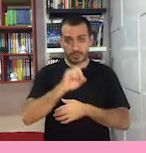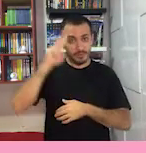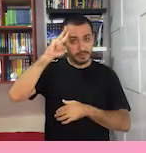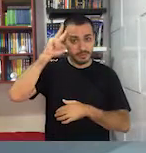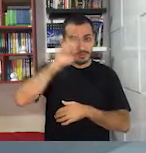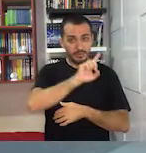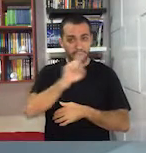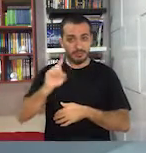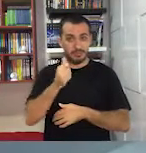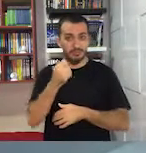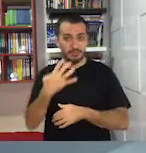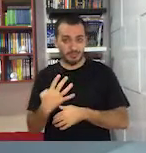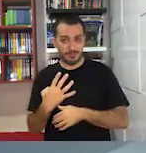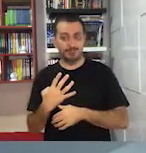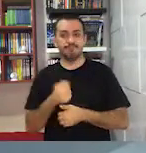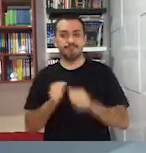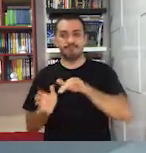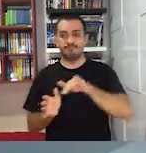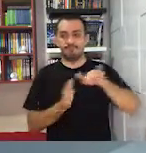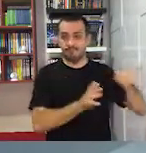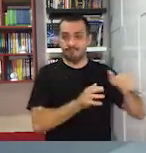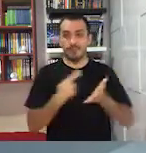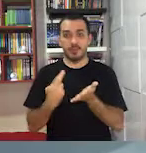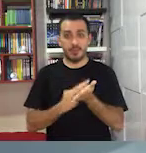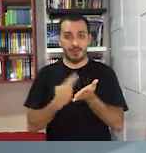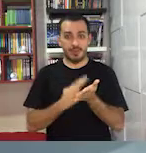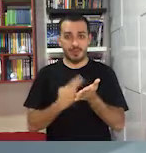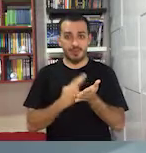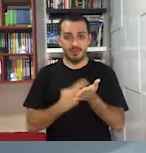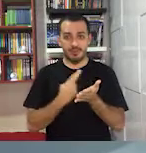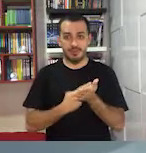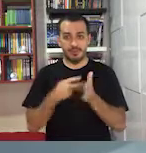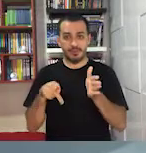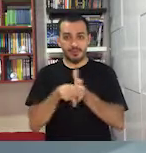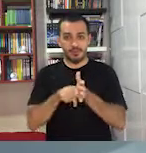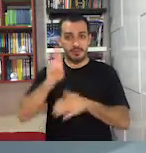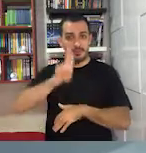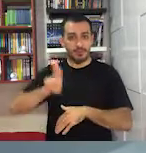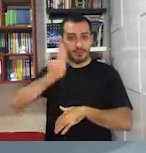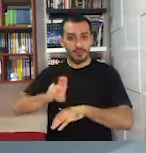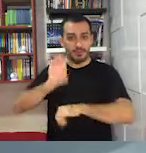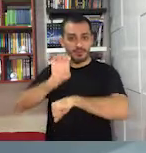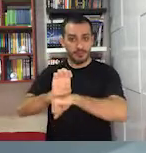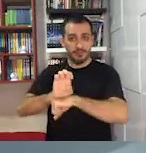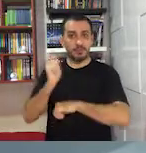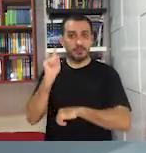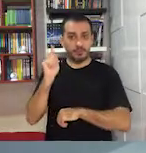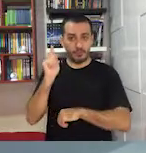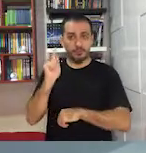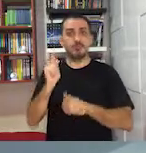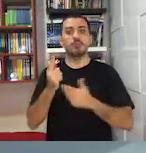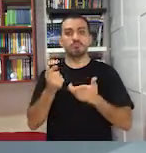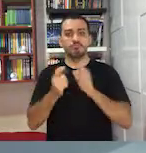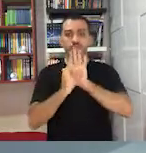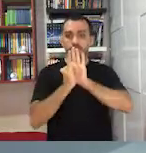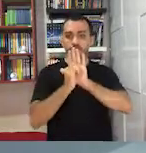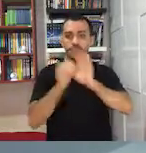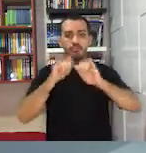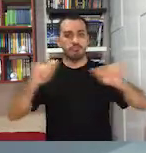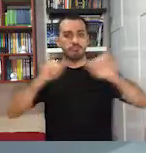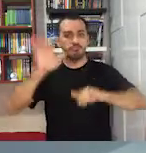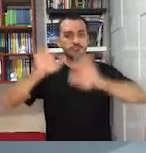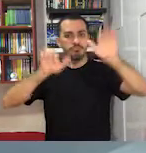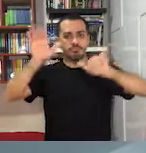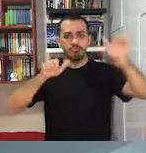14. Mudando de assunto, a revista Temporização da Universidade Estadual de Goiás abriu chamada para envio de